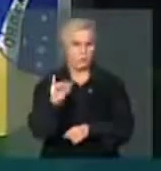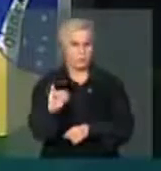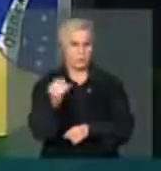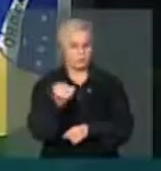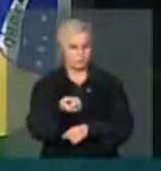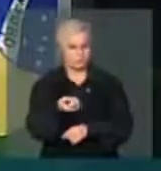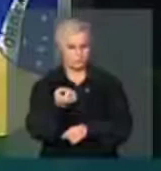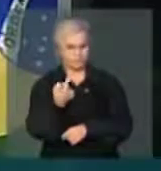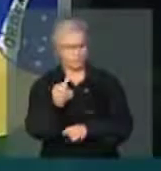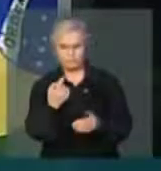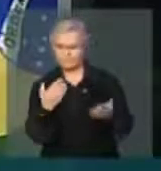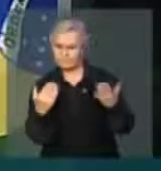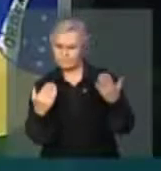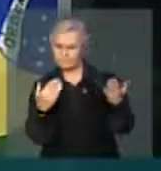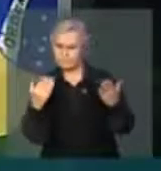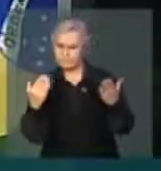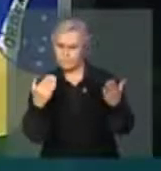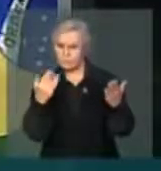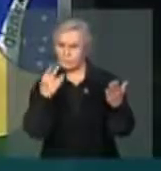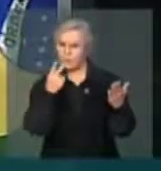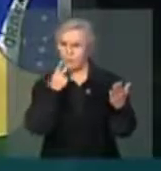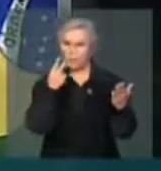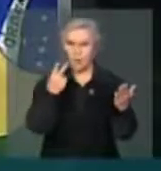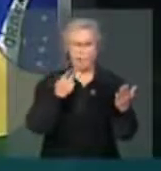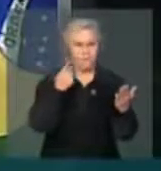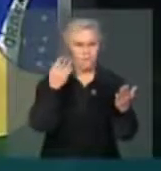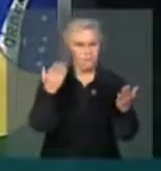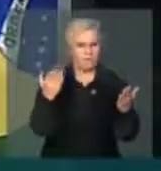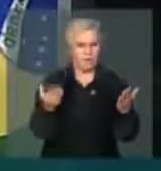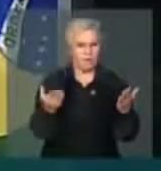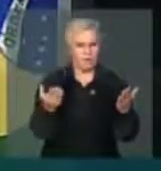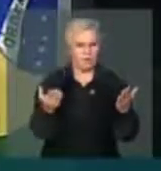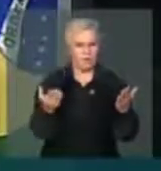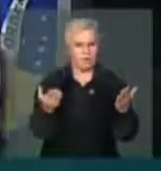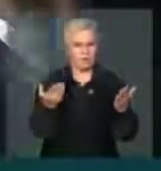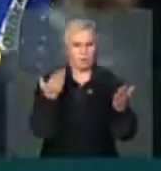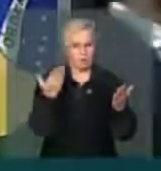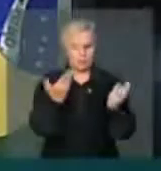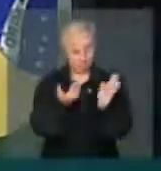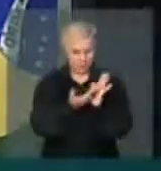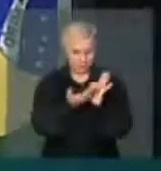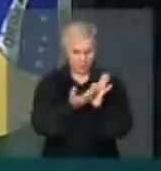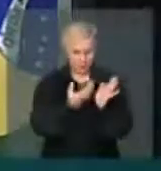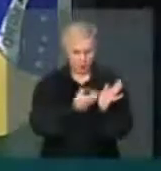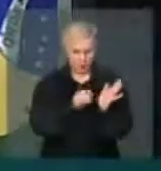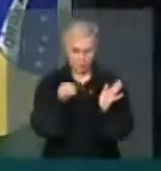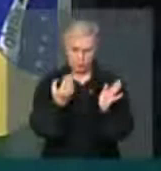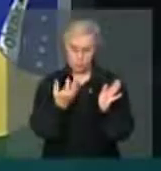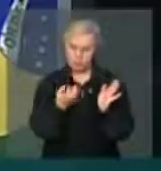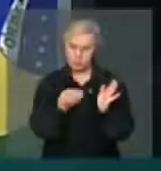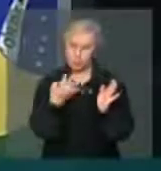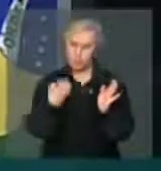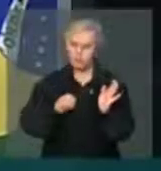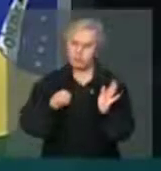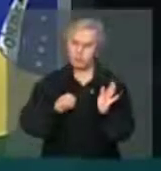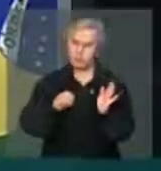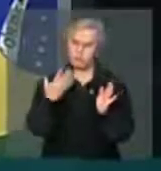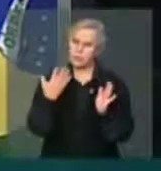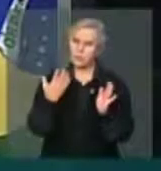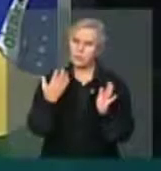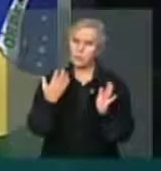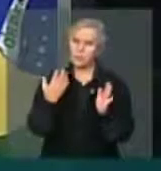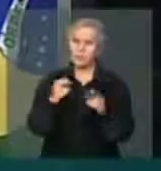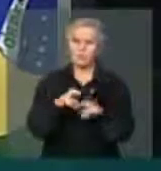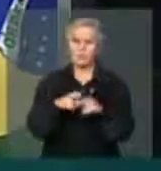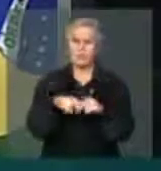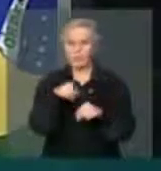falar nesse número apenas porque é um lobo mau ou é malvado.